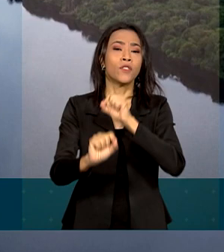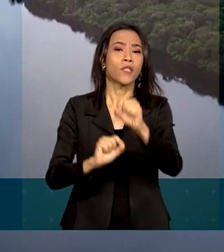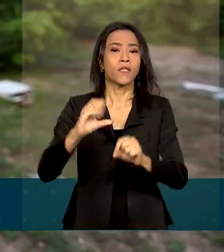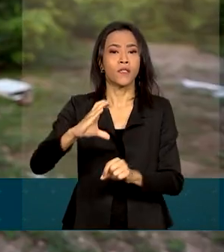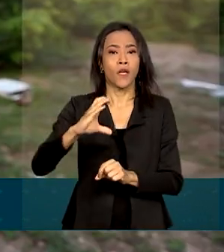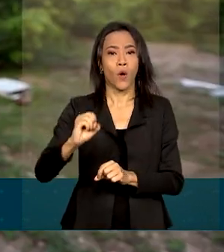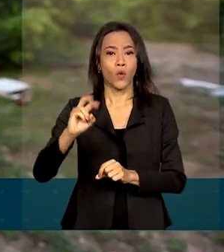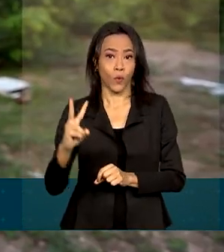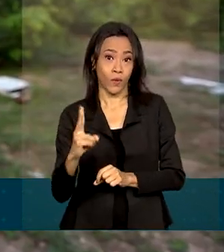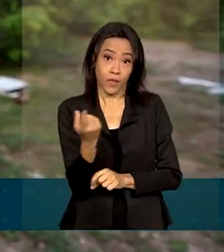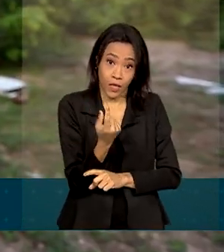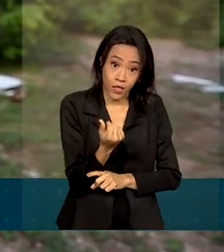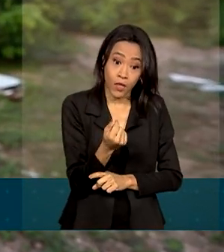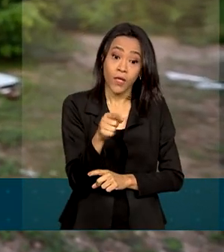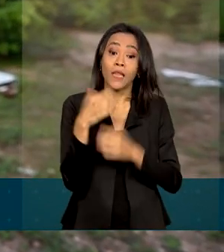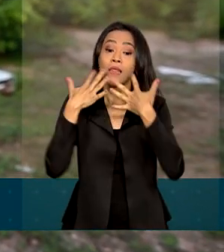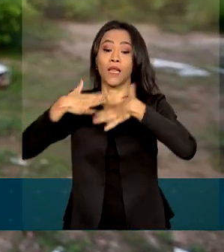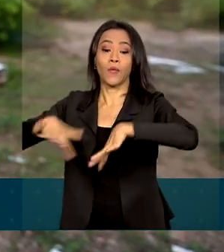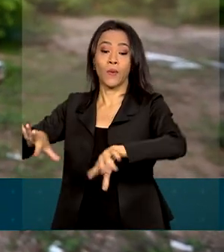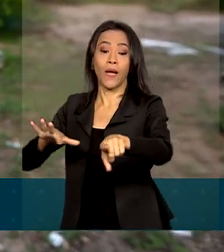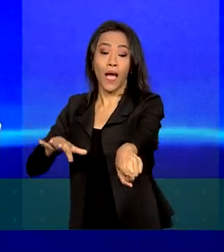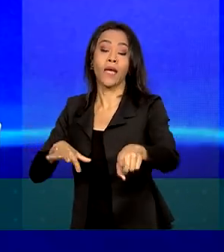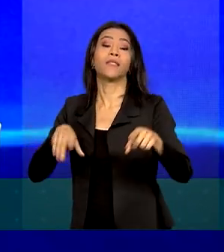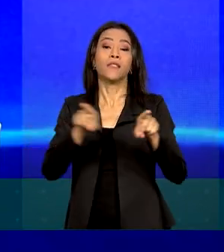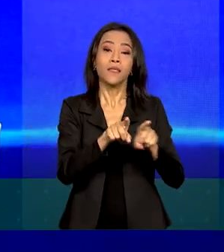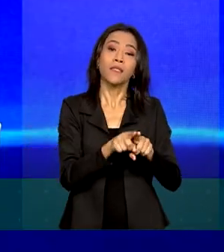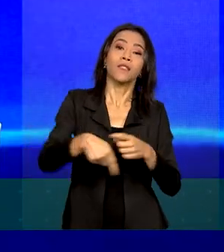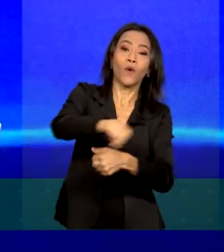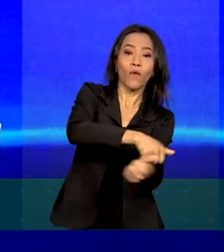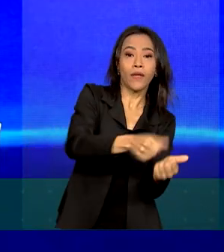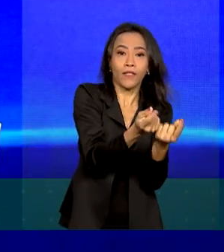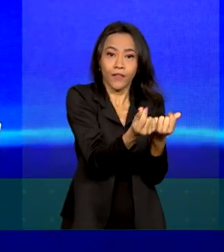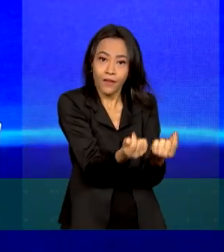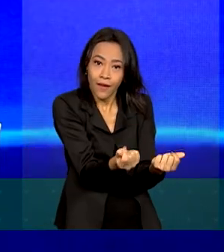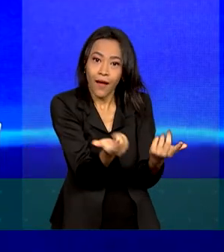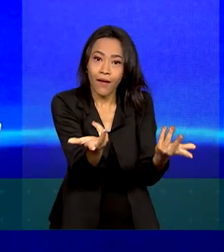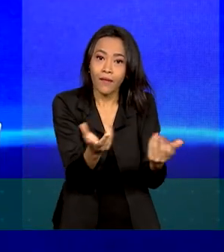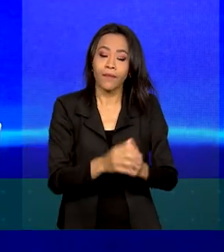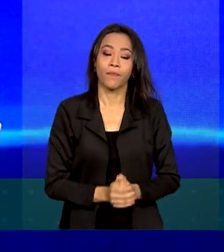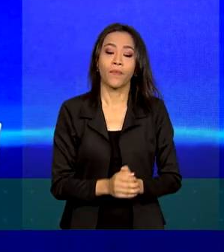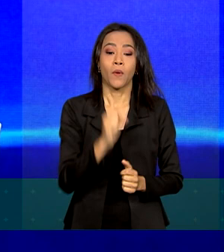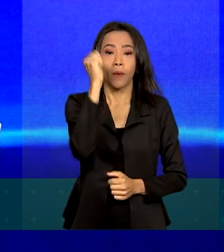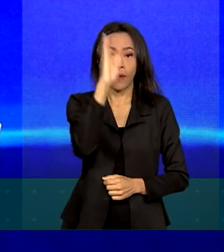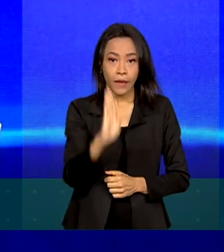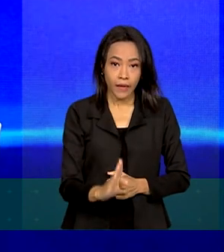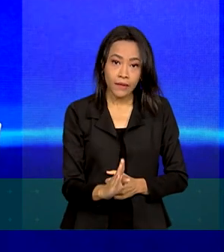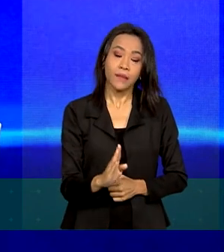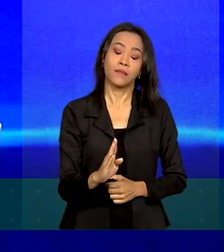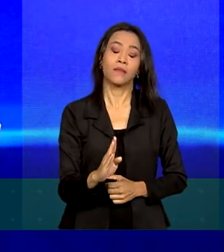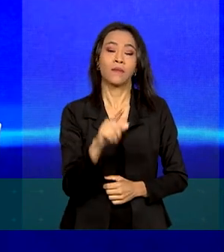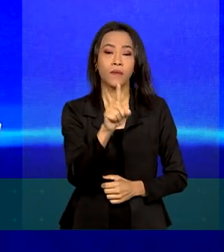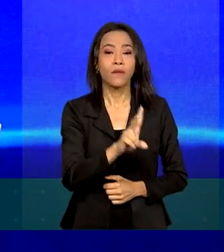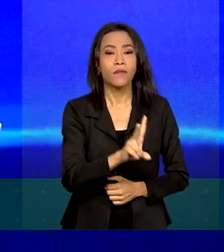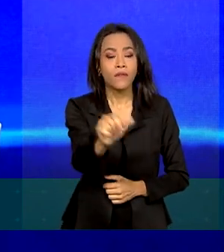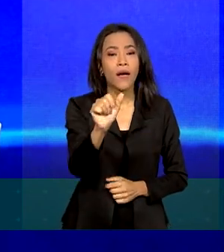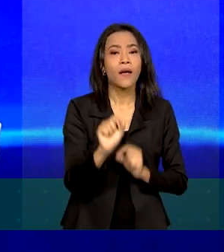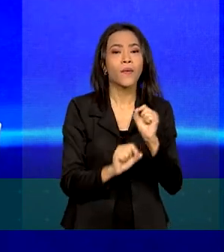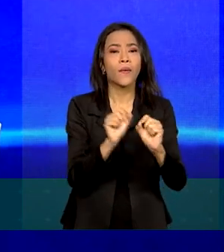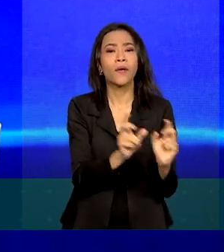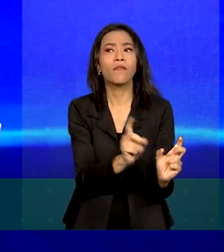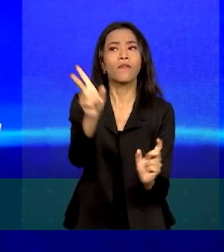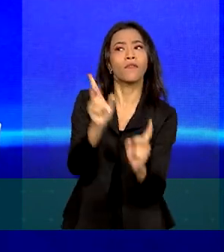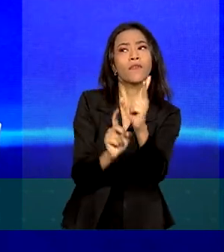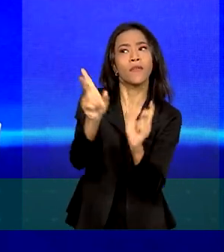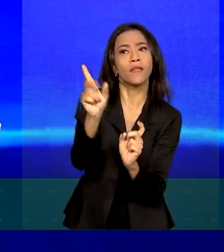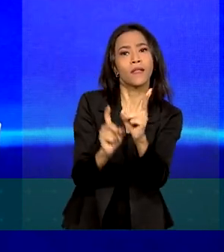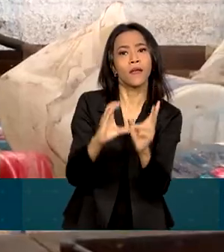converter recursos naturais em dinheiro. O Brasil vai ser líder nessa compensação ambiental e exportar crédito de carbono para países